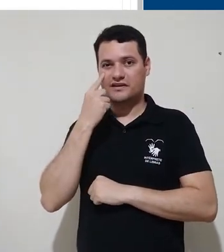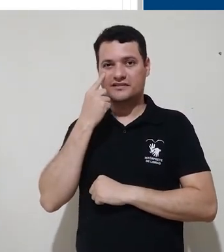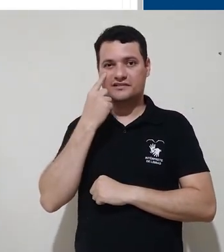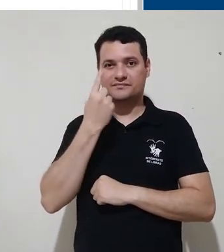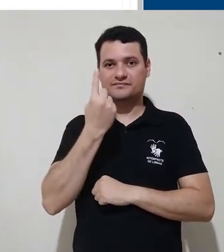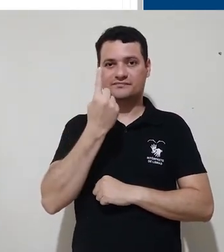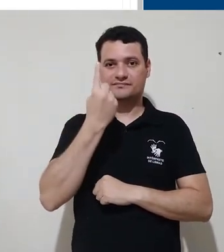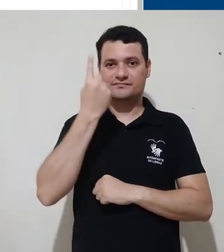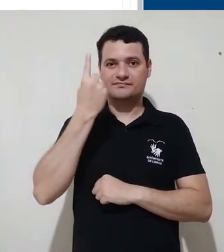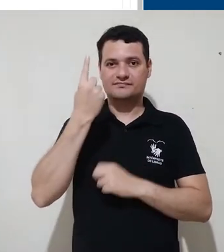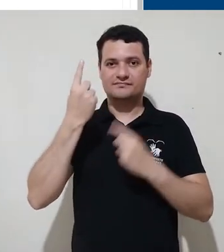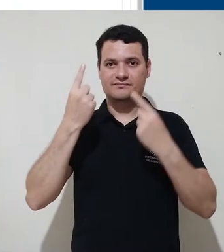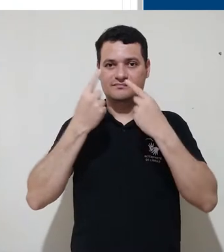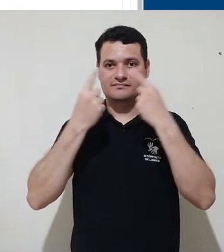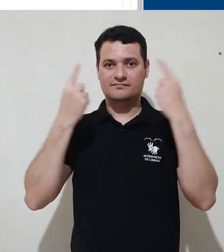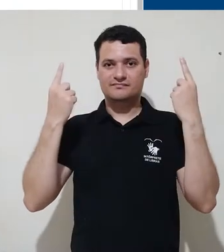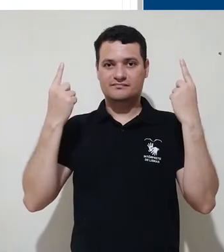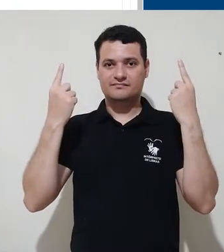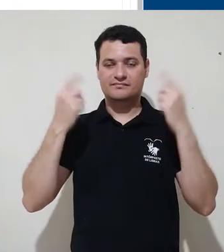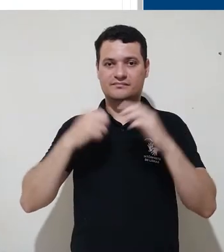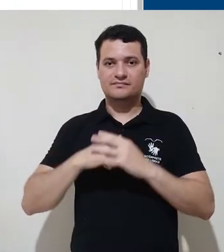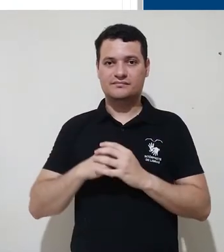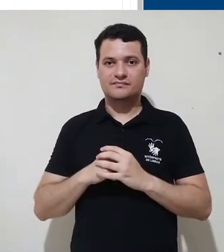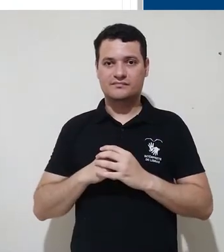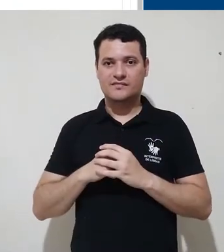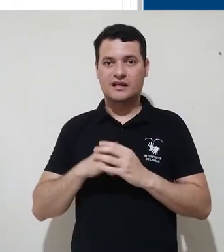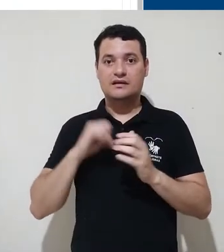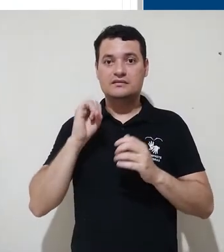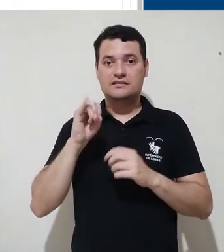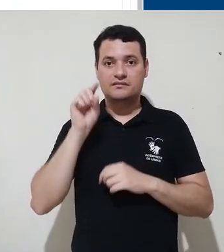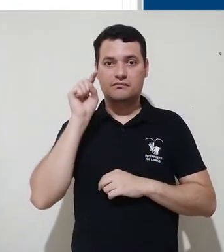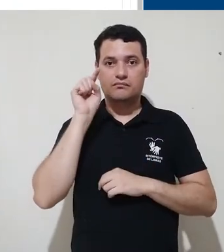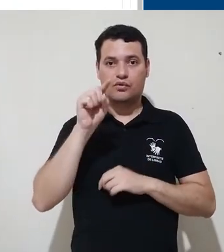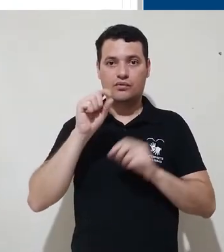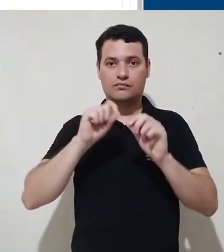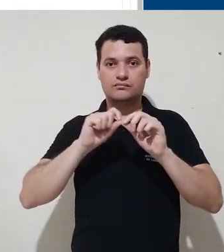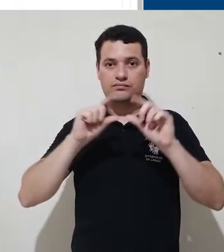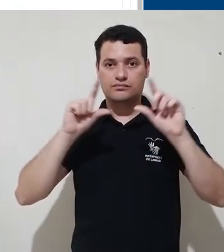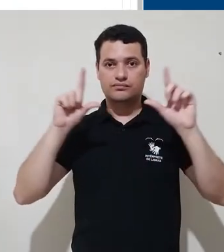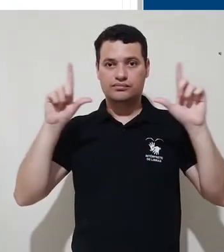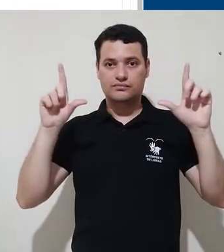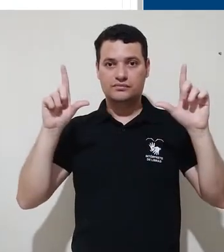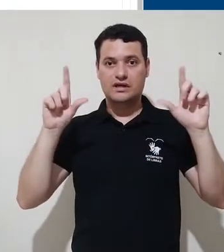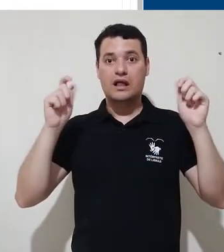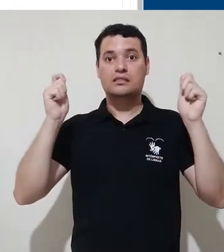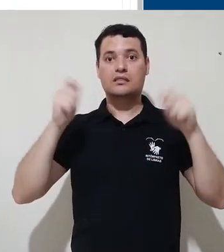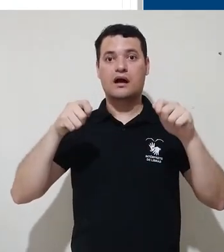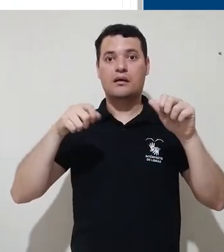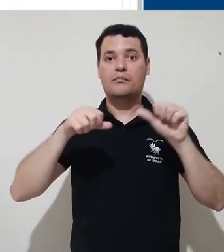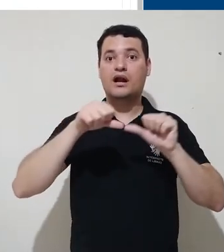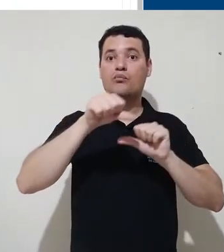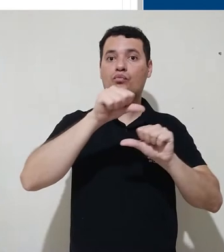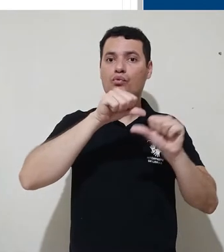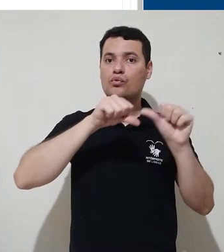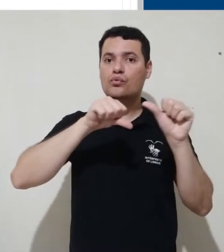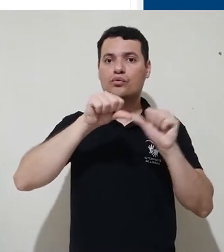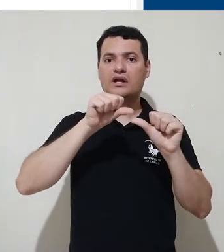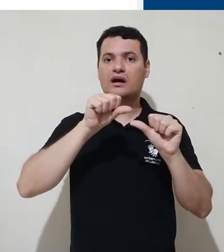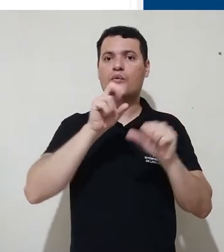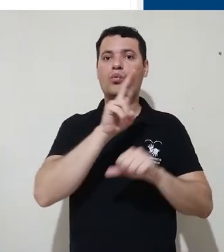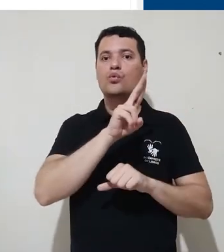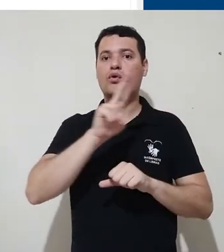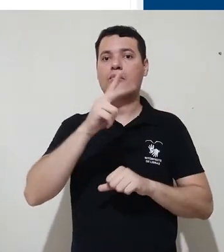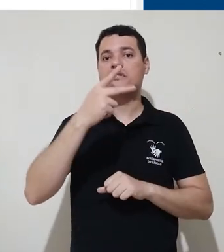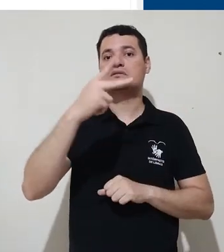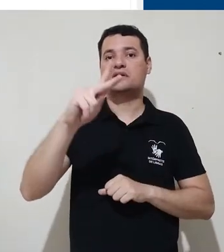estão vendo no centro da tela. Por quê? Porque clicando sobre modificar perfil, é possível fazer